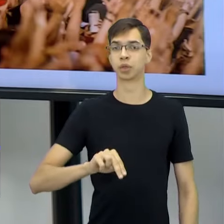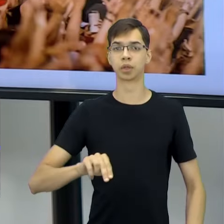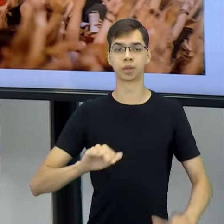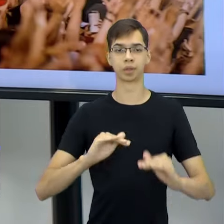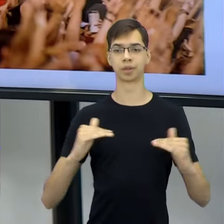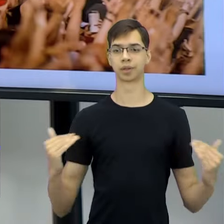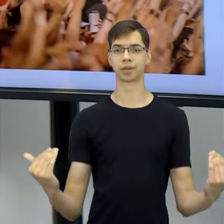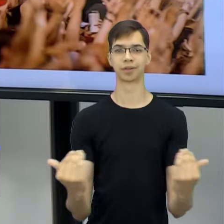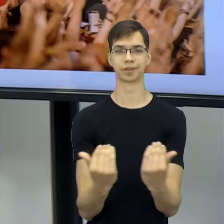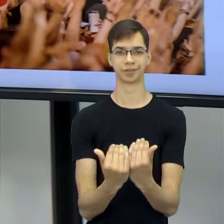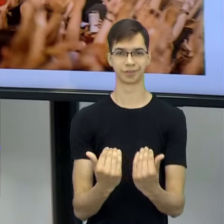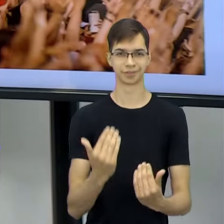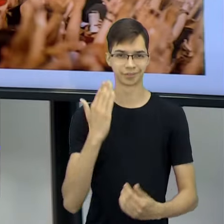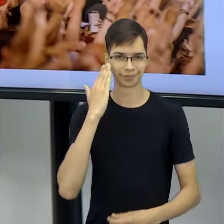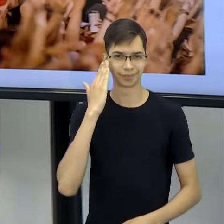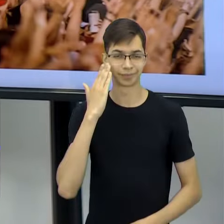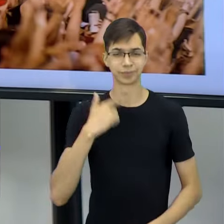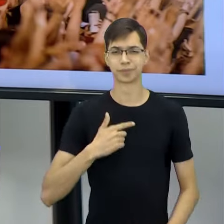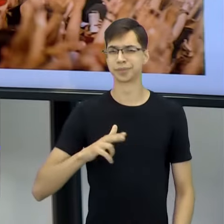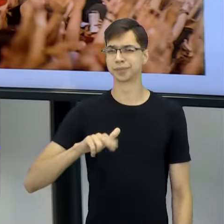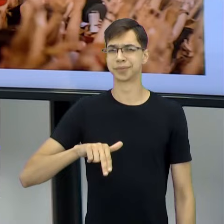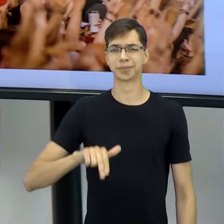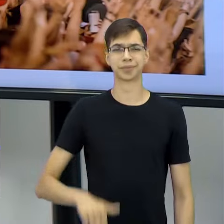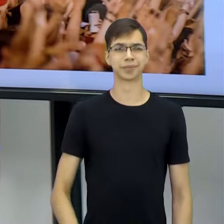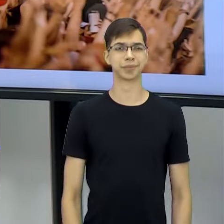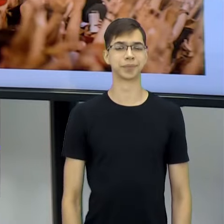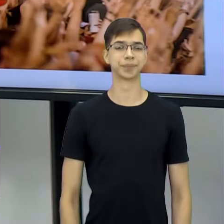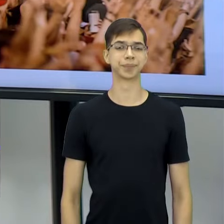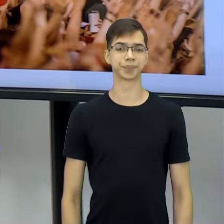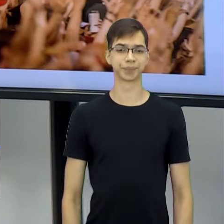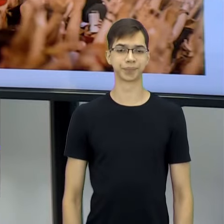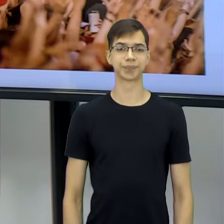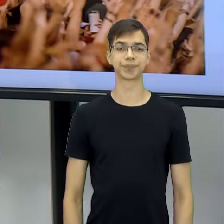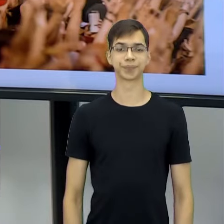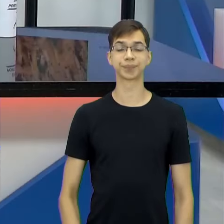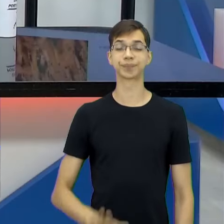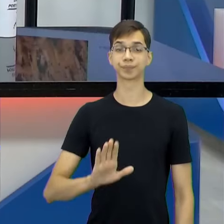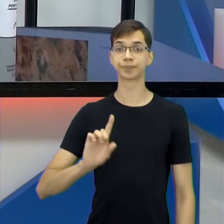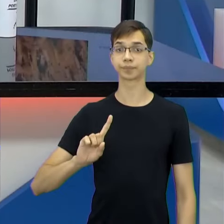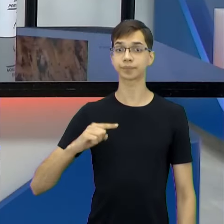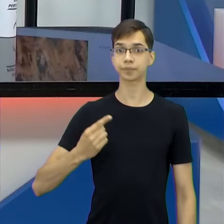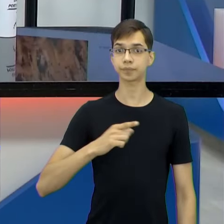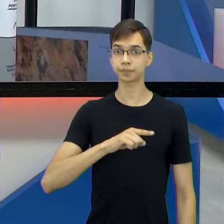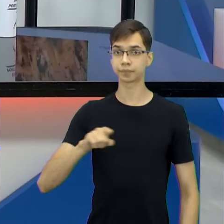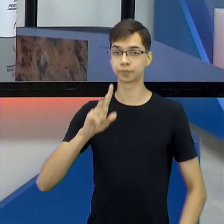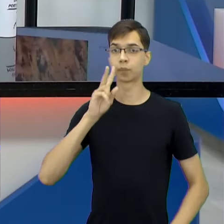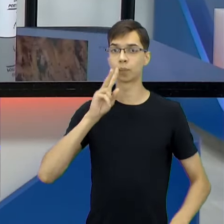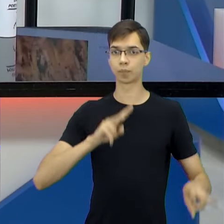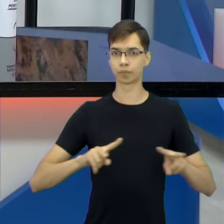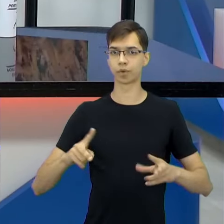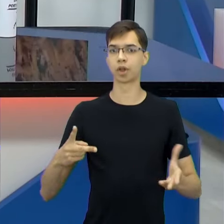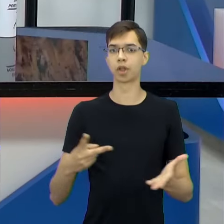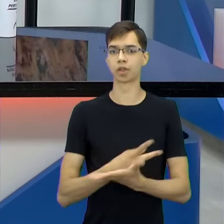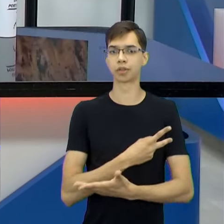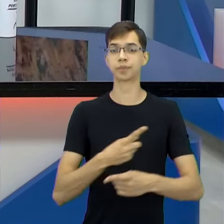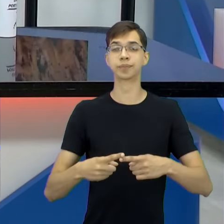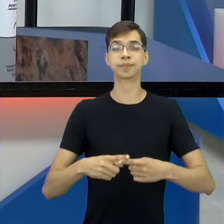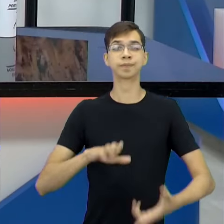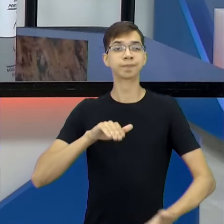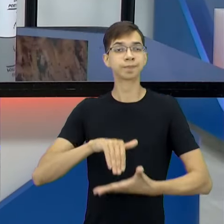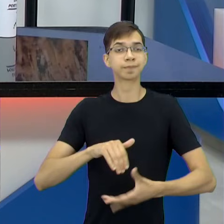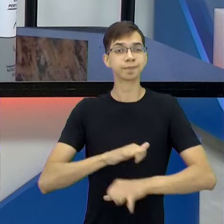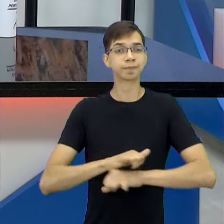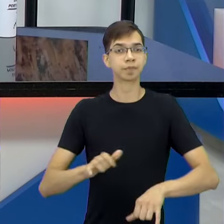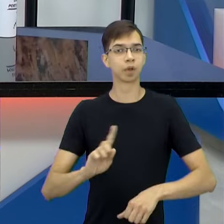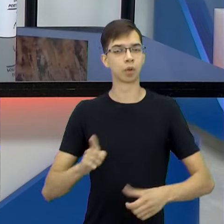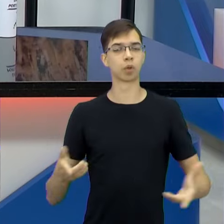vez que está aí e, aí, depois vocês vão ver o que aconteceu. Foi essa vez. porque, assim, falar o final hoje, a gente ainda tem que conversar